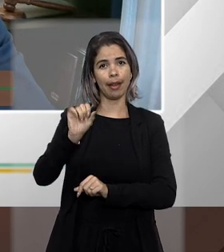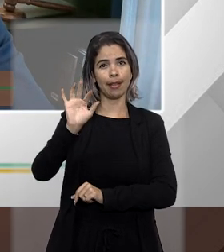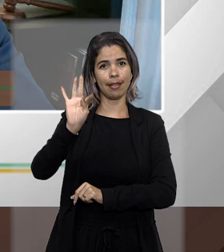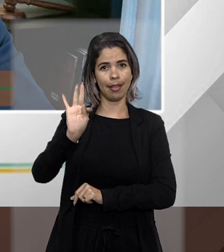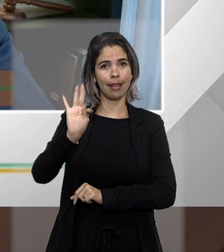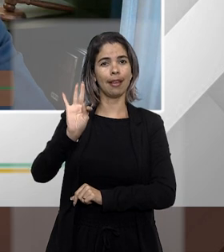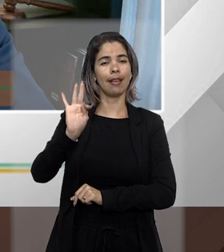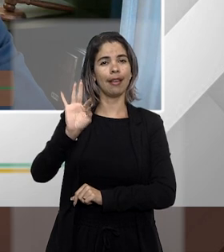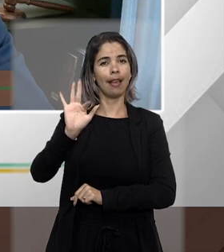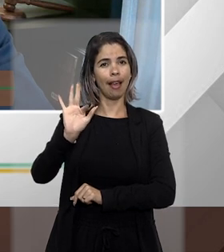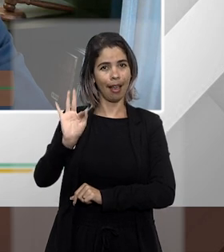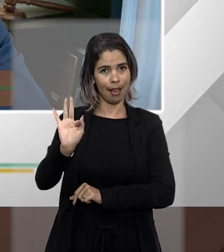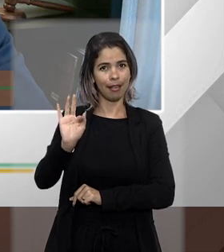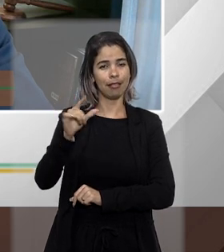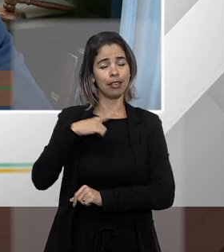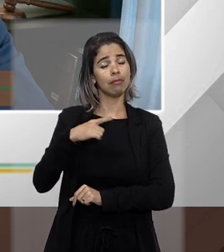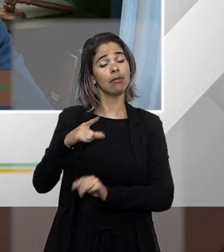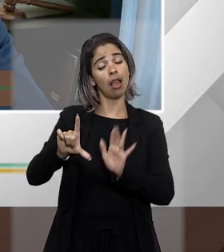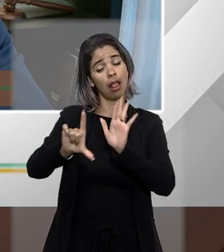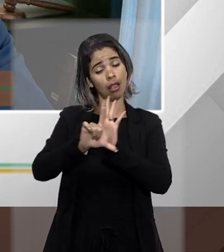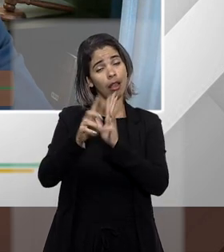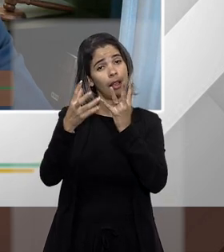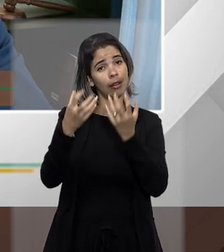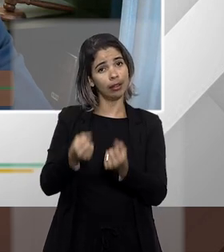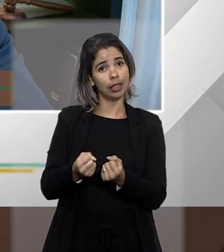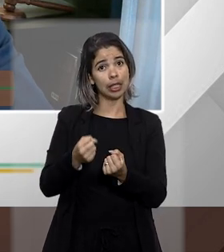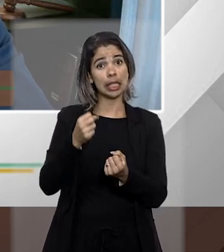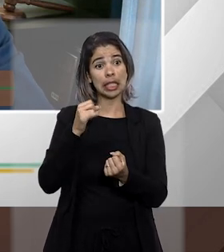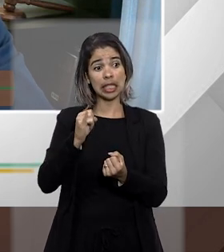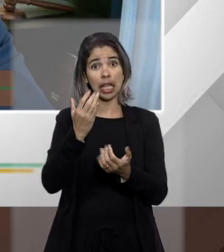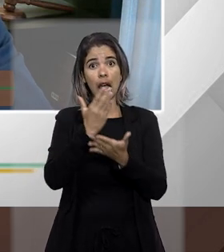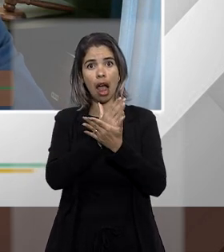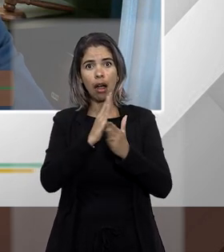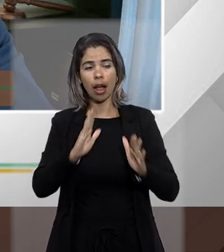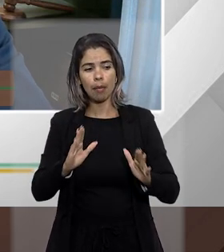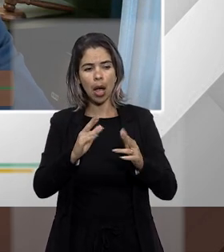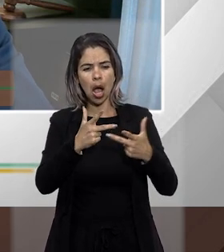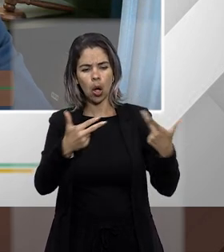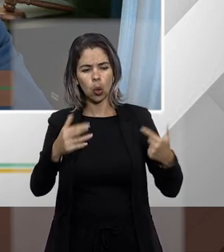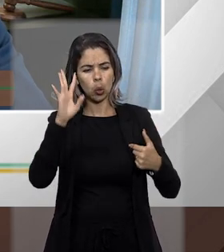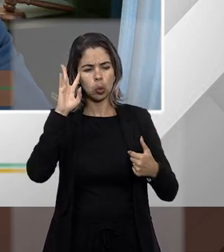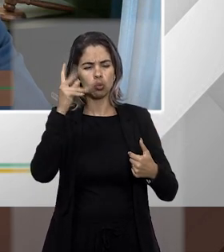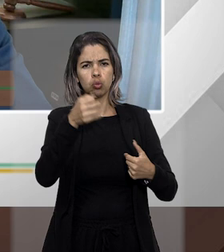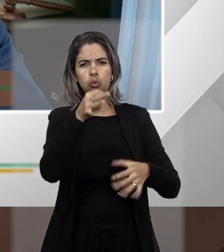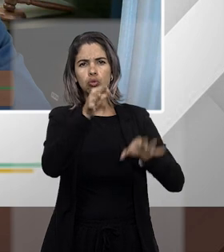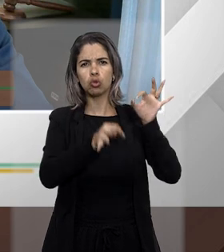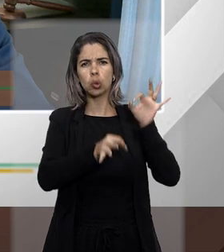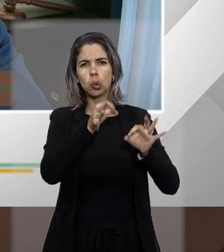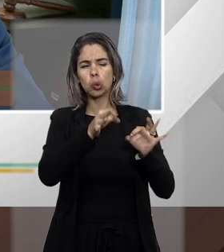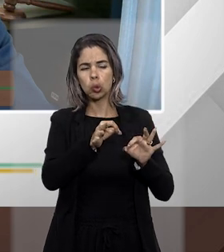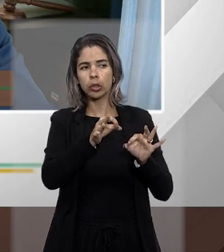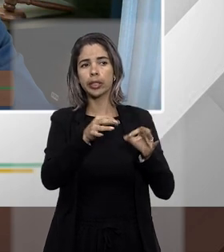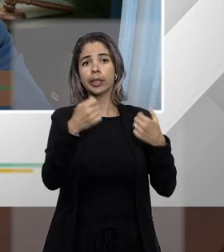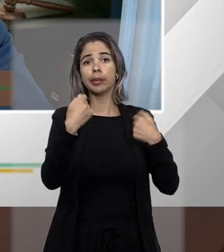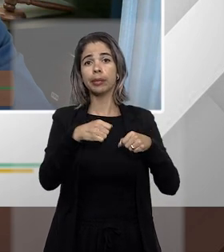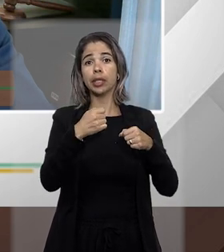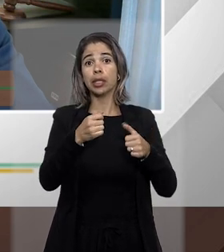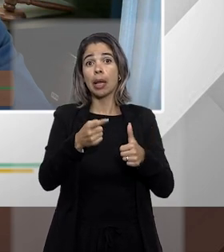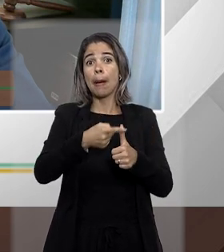para se combater um ato de um juiz uma decisão judicial tem que primeiro ficar demonstrado que